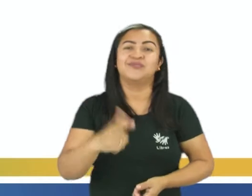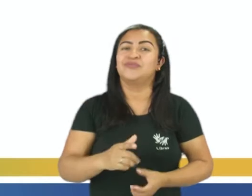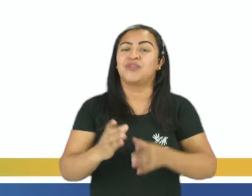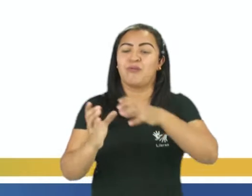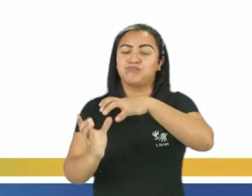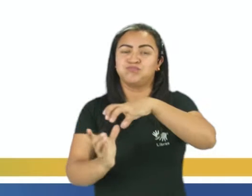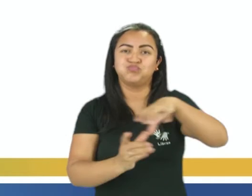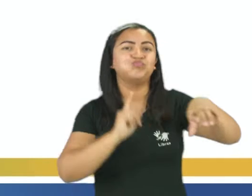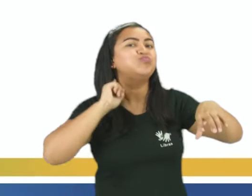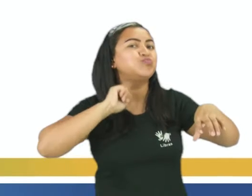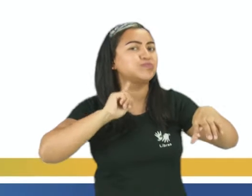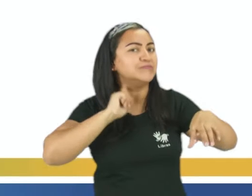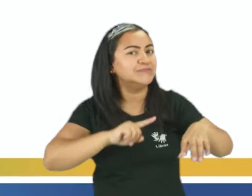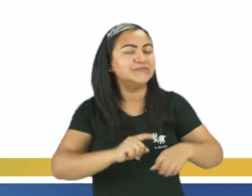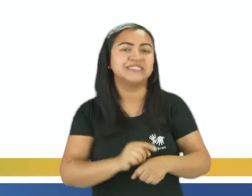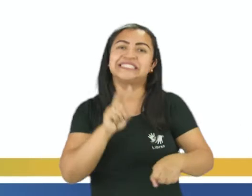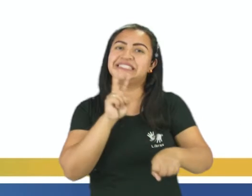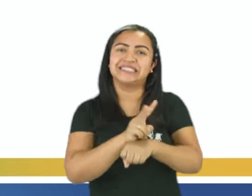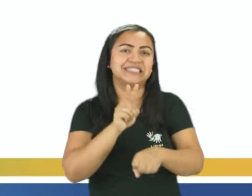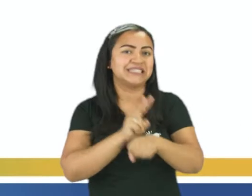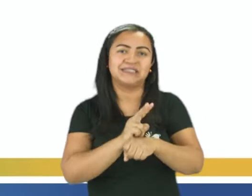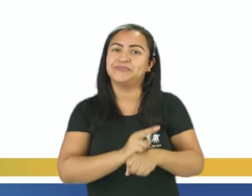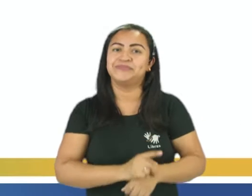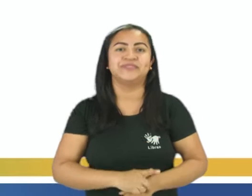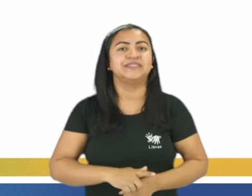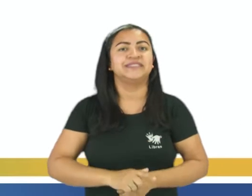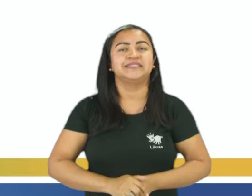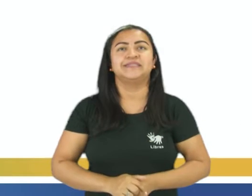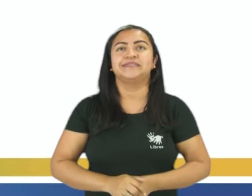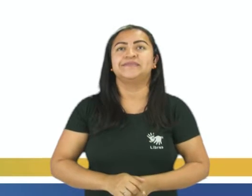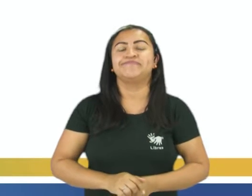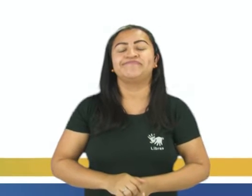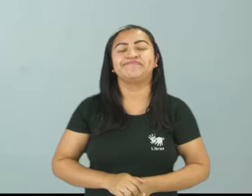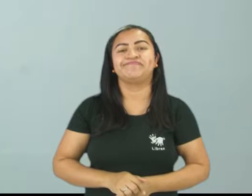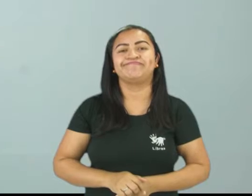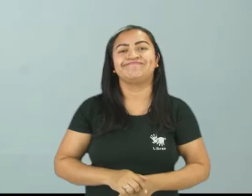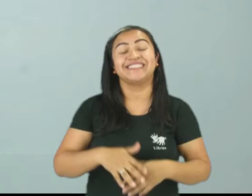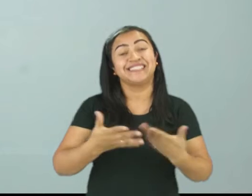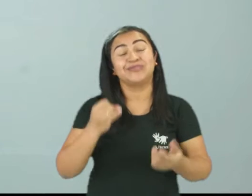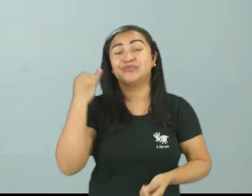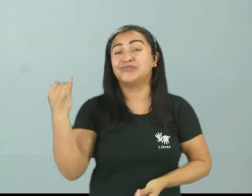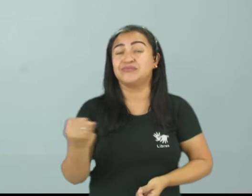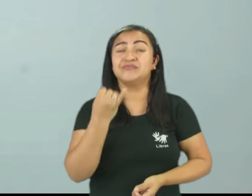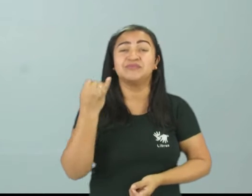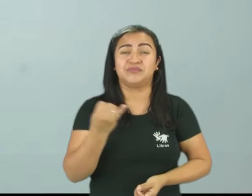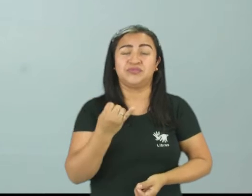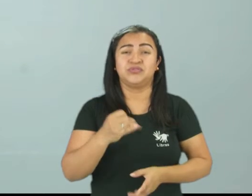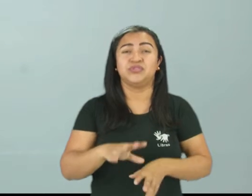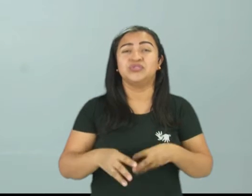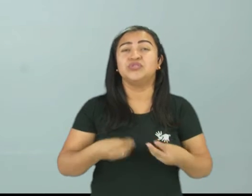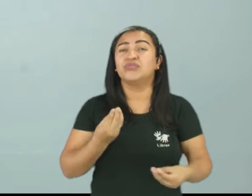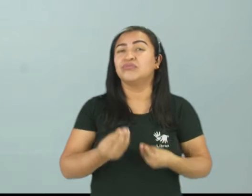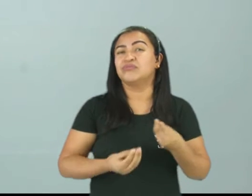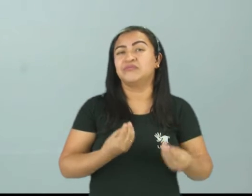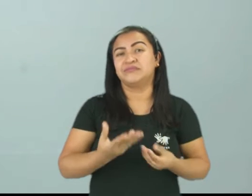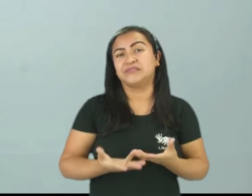esgoto. Então, gente, essas informações, elas são super importantes na questão de como está sendo